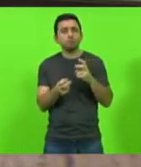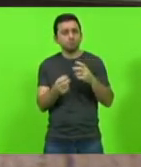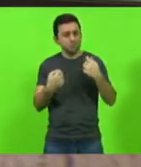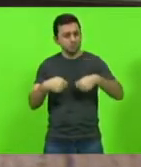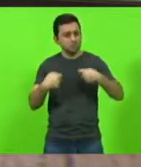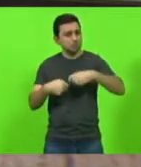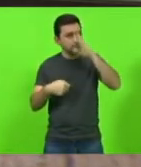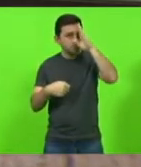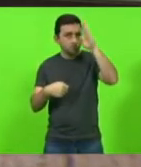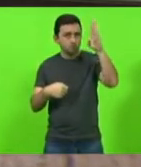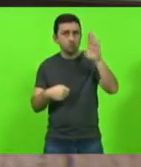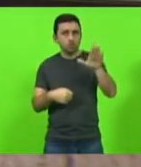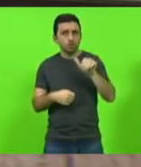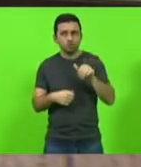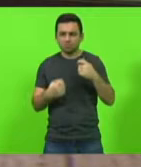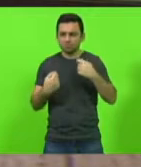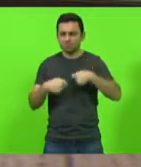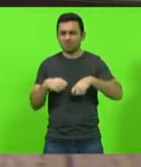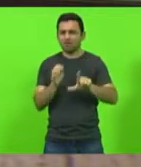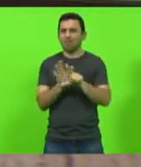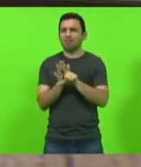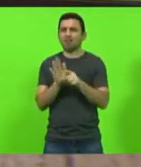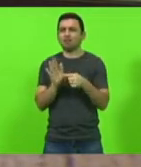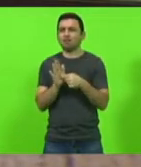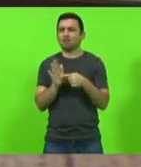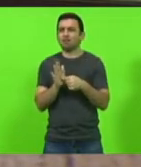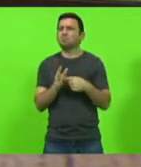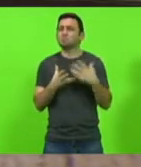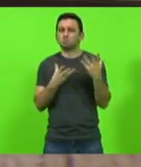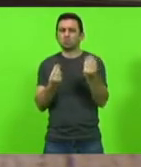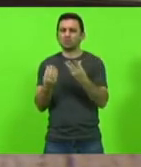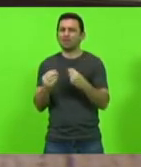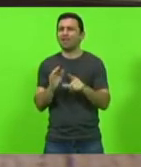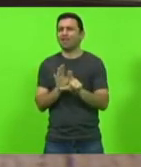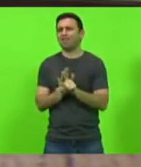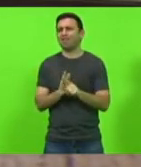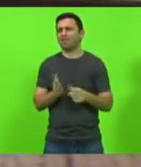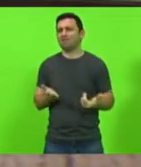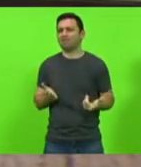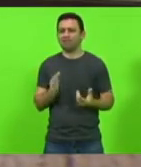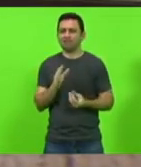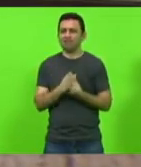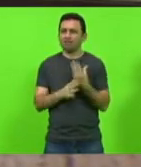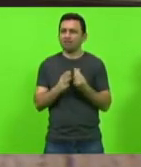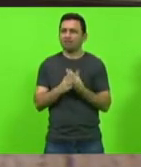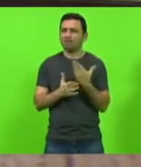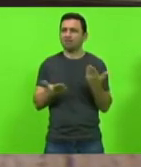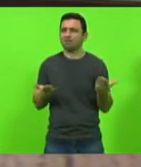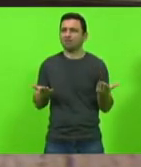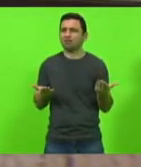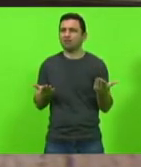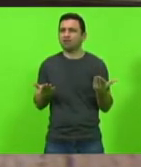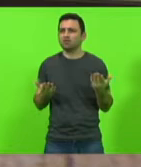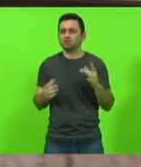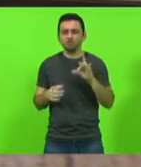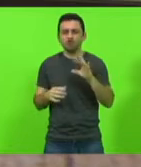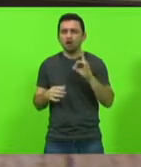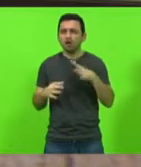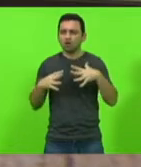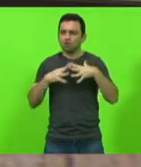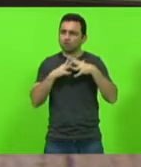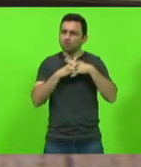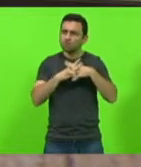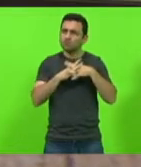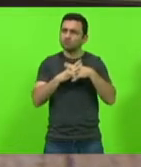e não precisa de lei para isso nós temos lei demais nesse Brasil leis que às vezes servem só para criar confusão por